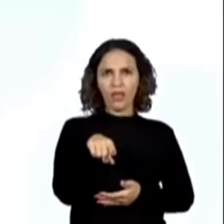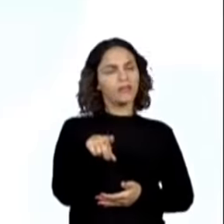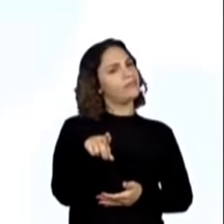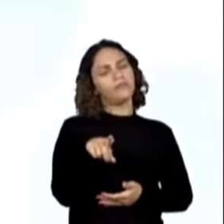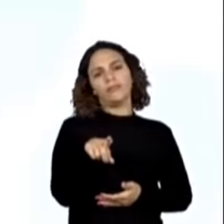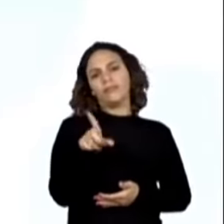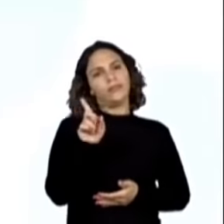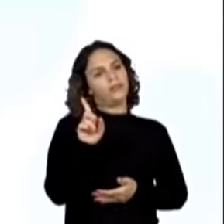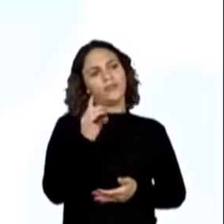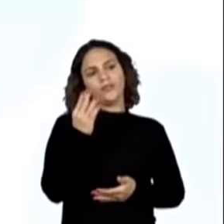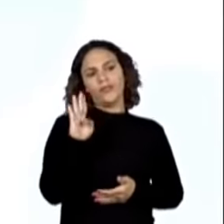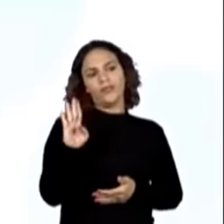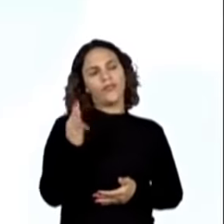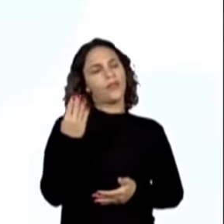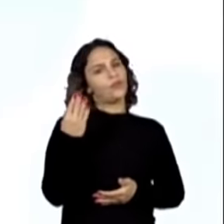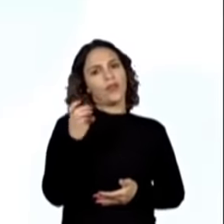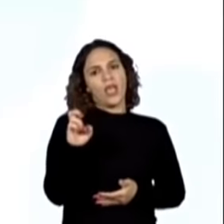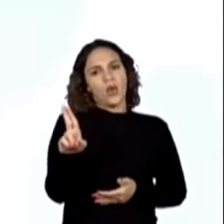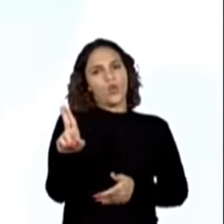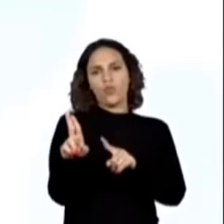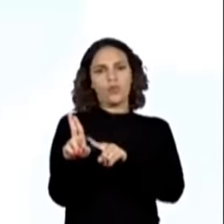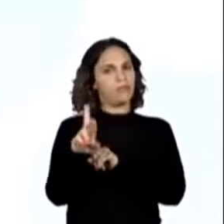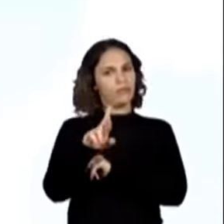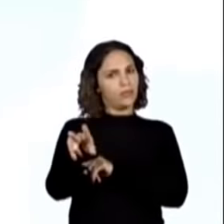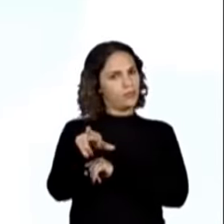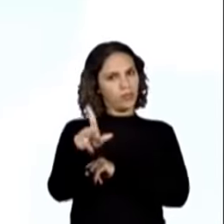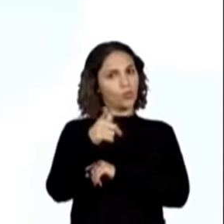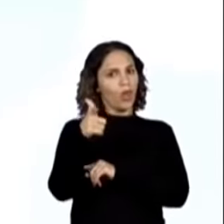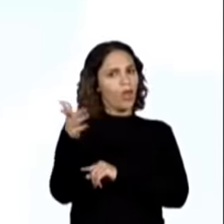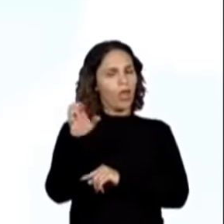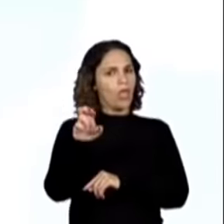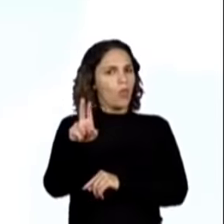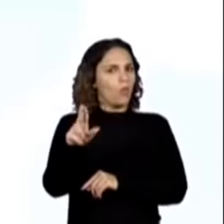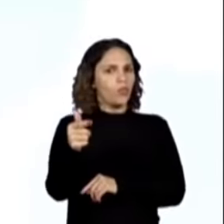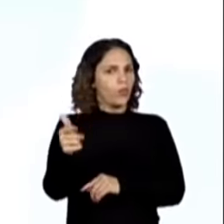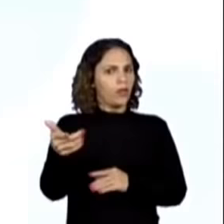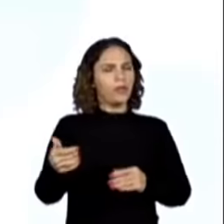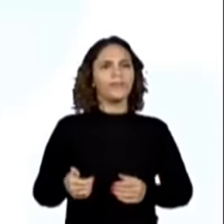não vou marcar. Tá? Ela está falso.